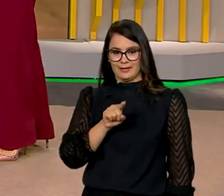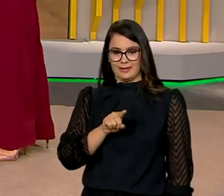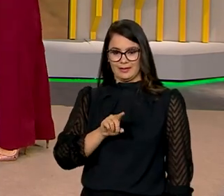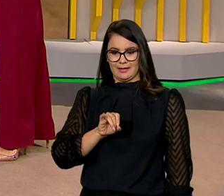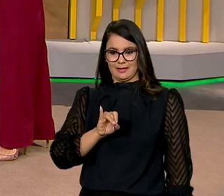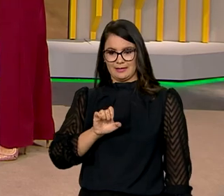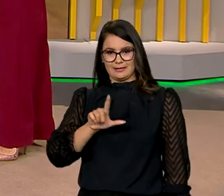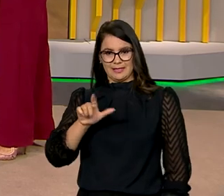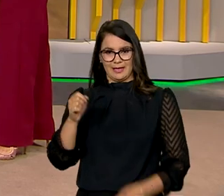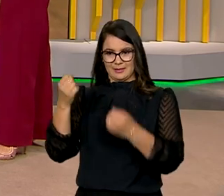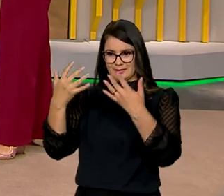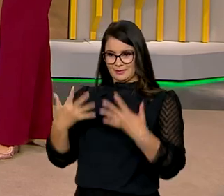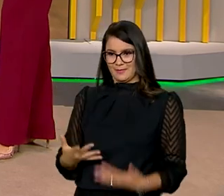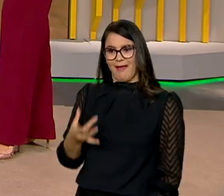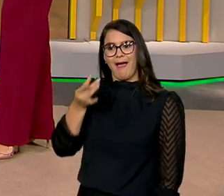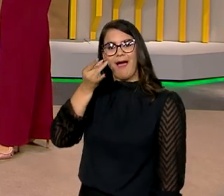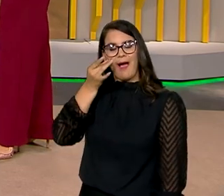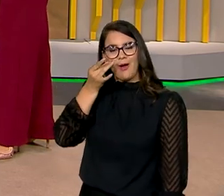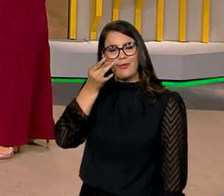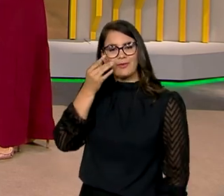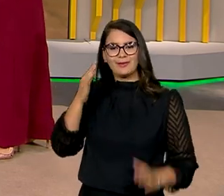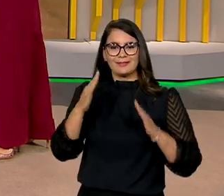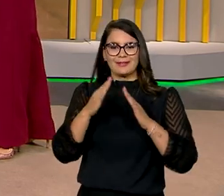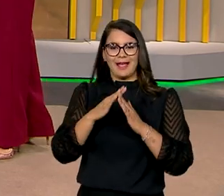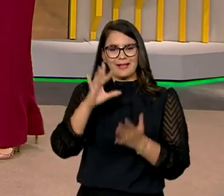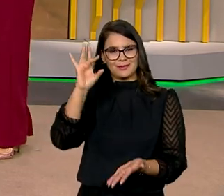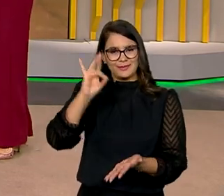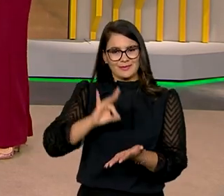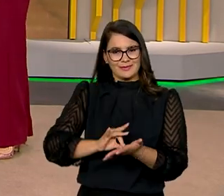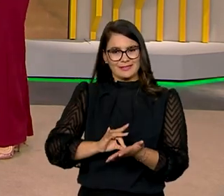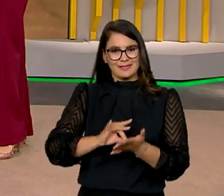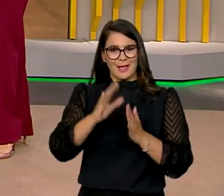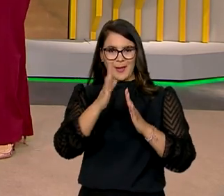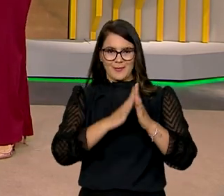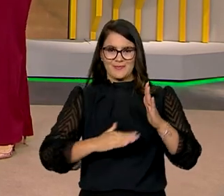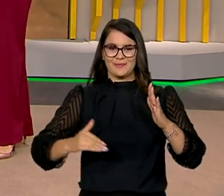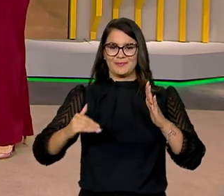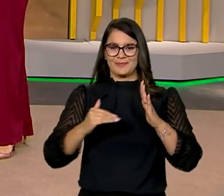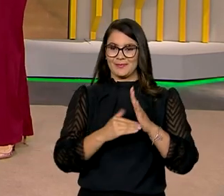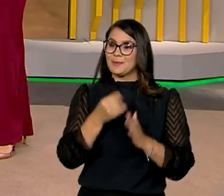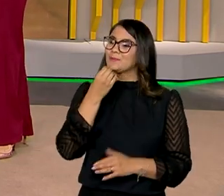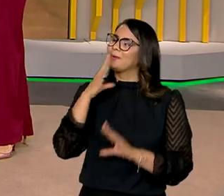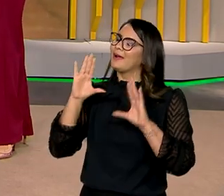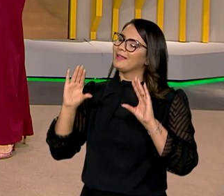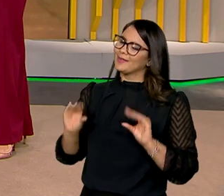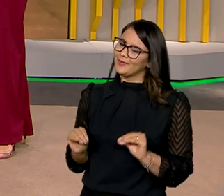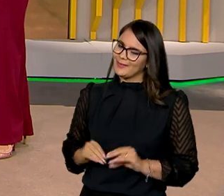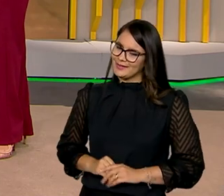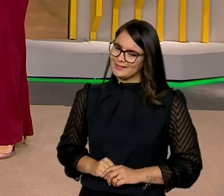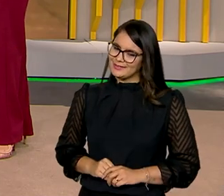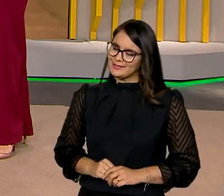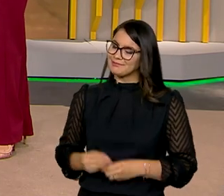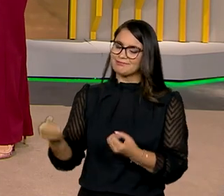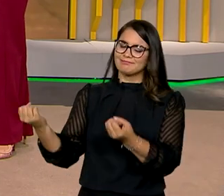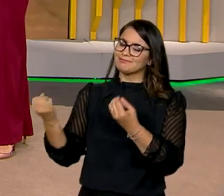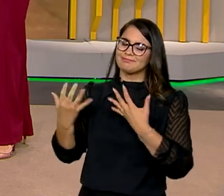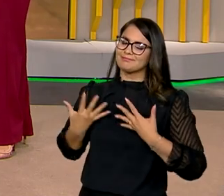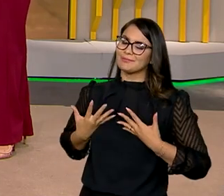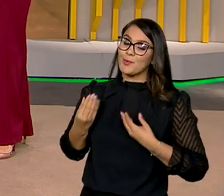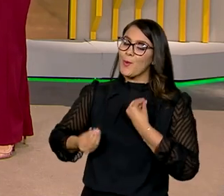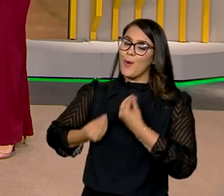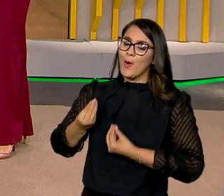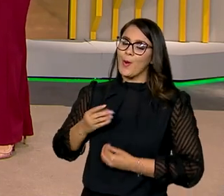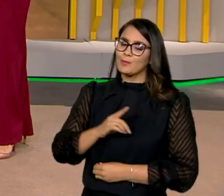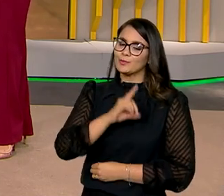detalhes ao vivo, lá direto da residência oficial Palácio do Alvorado. Boa noite, Graziele. Conta pra gente como